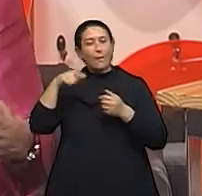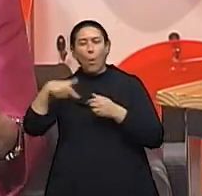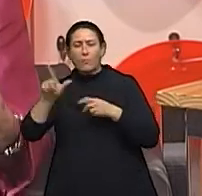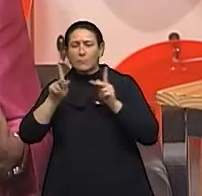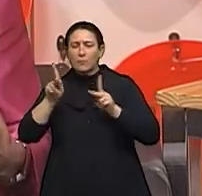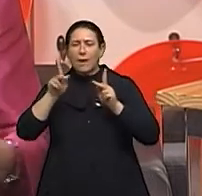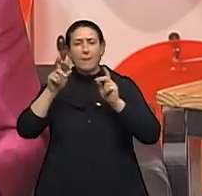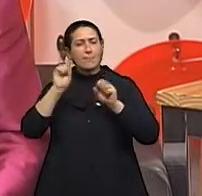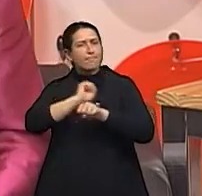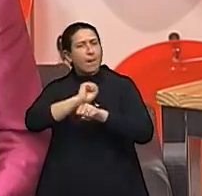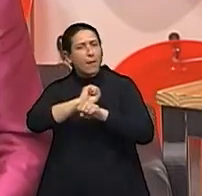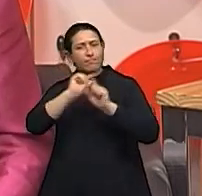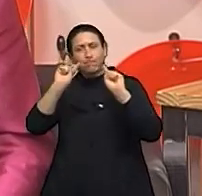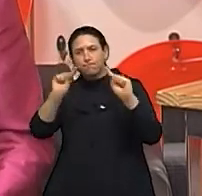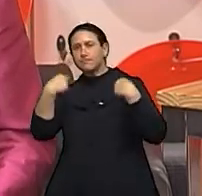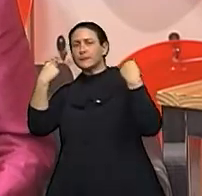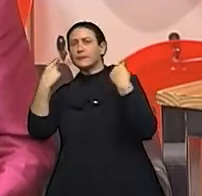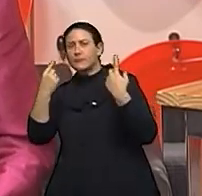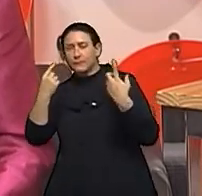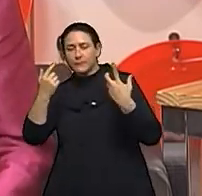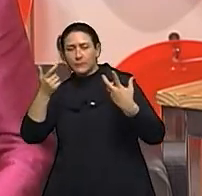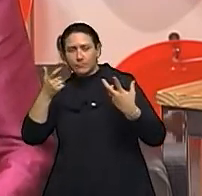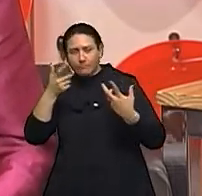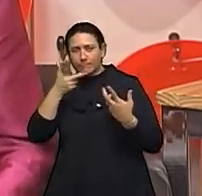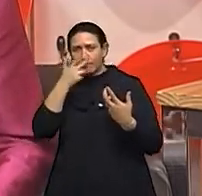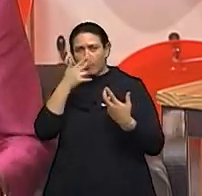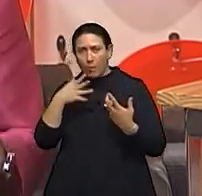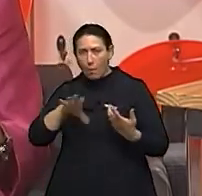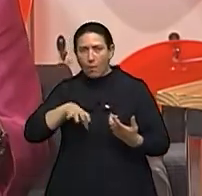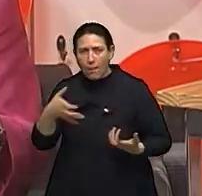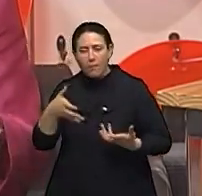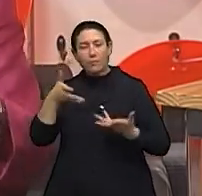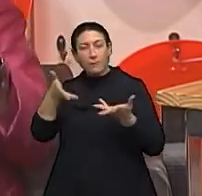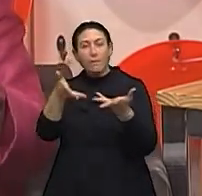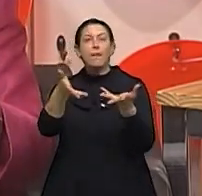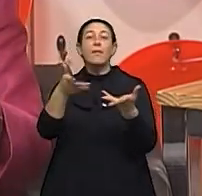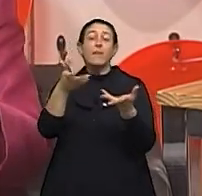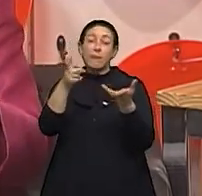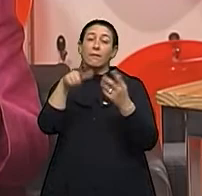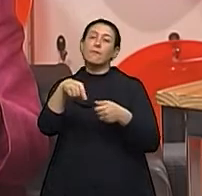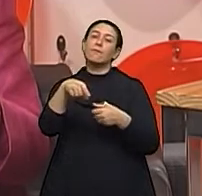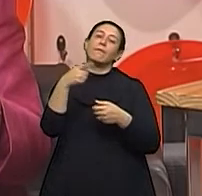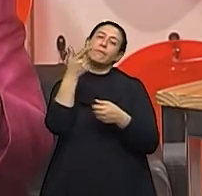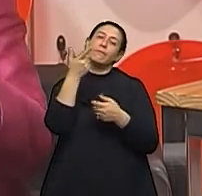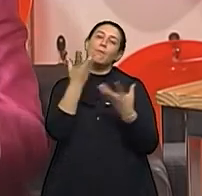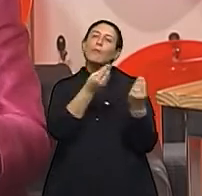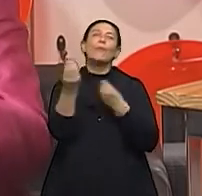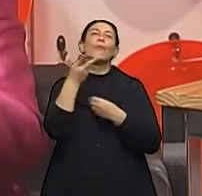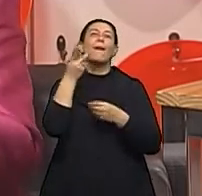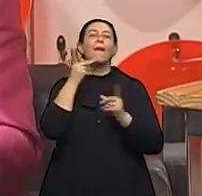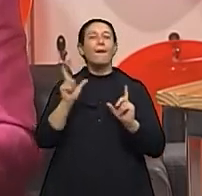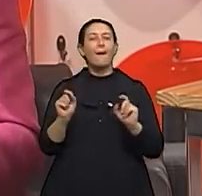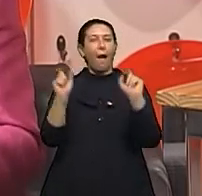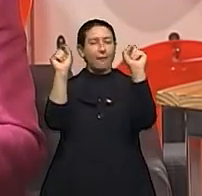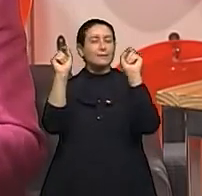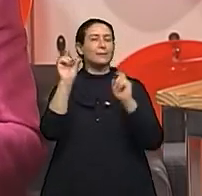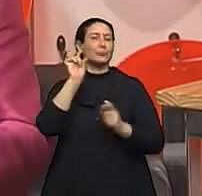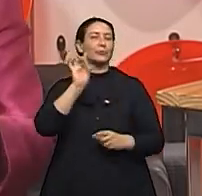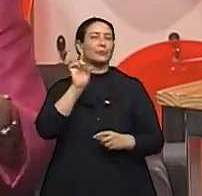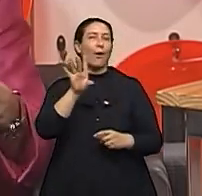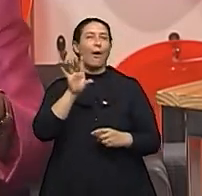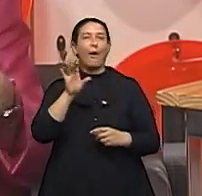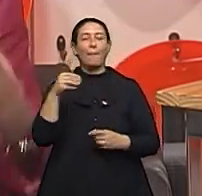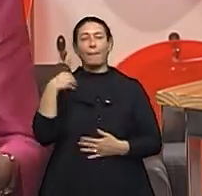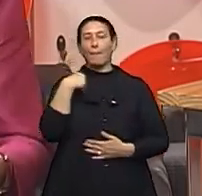Então, isso é importante para a equipe toda, porque hoje em dia a gente não trata câncer de mama só com o médico, né?